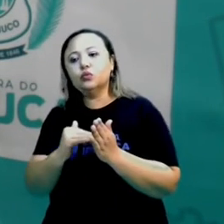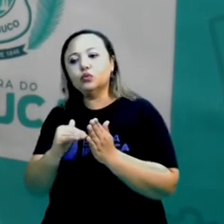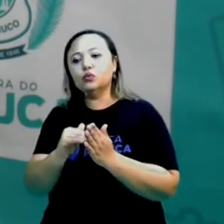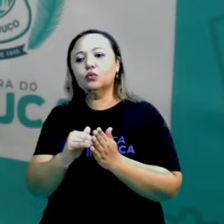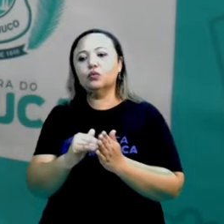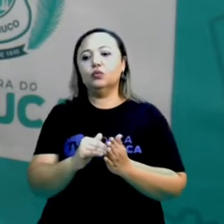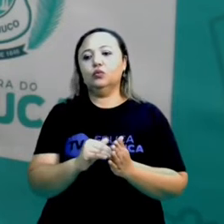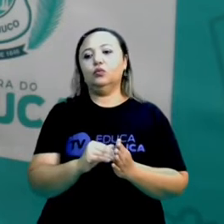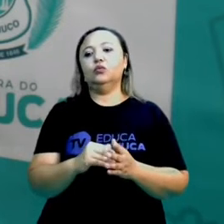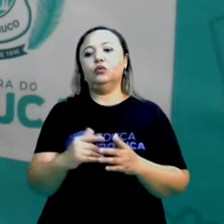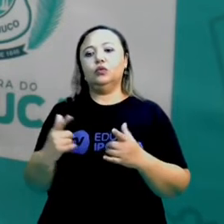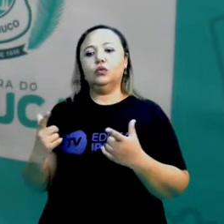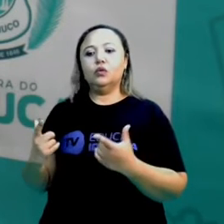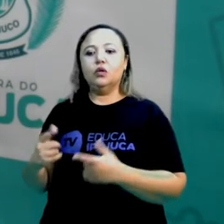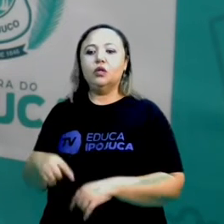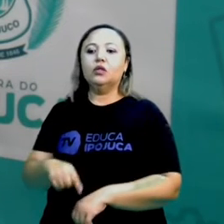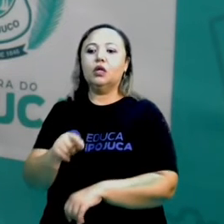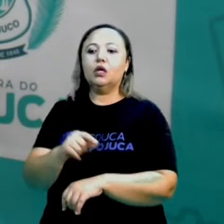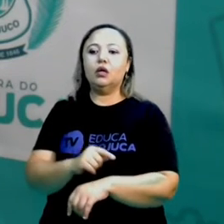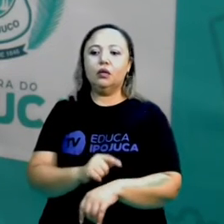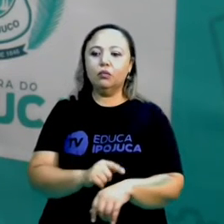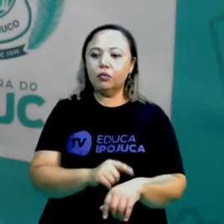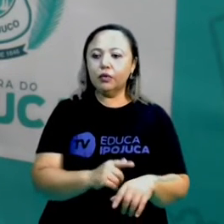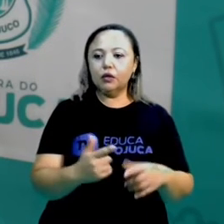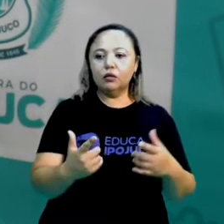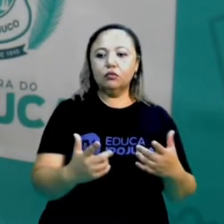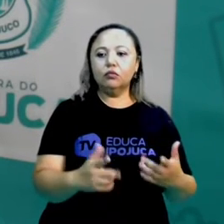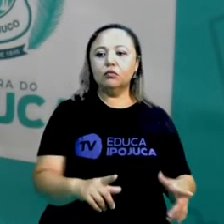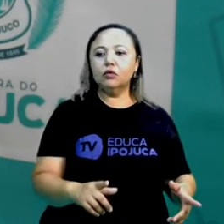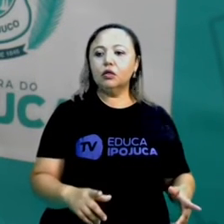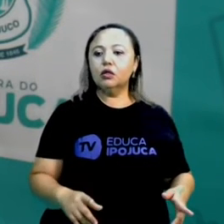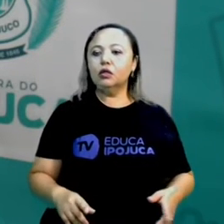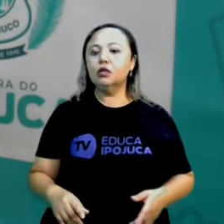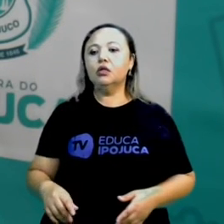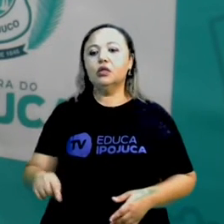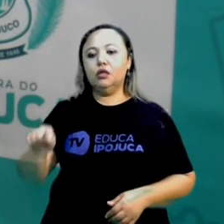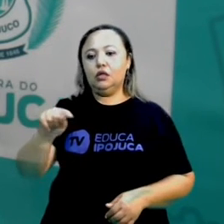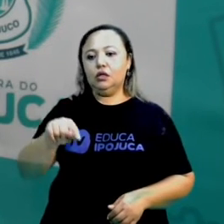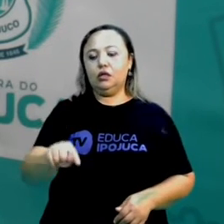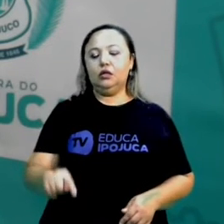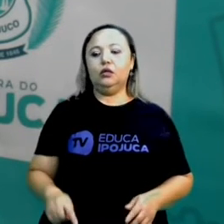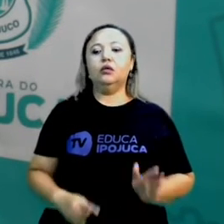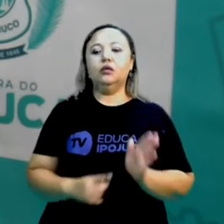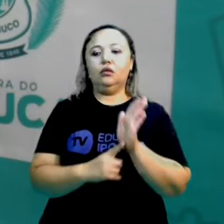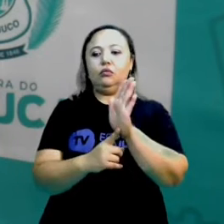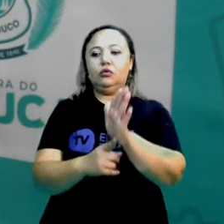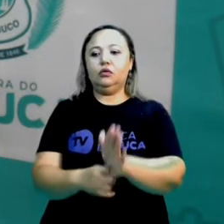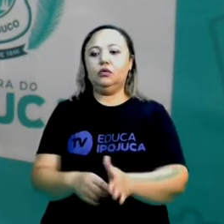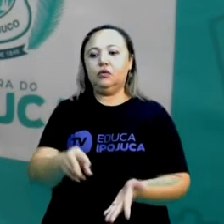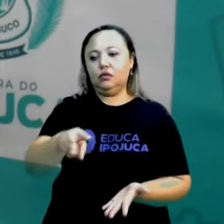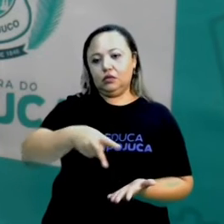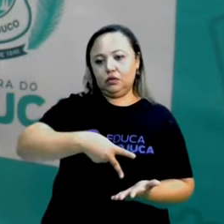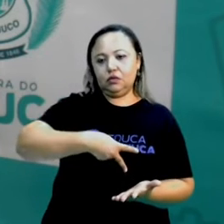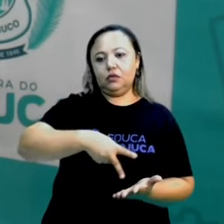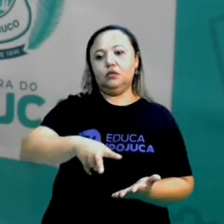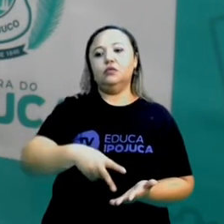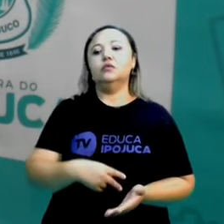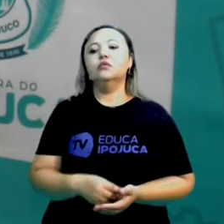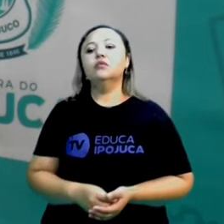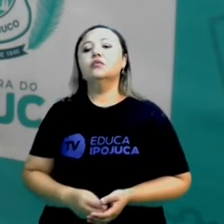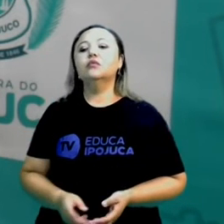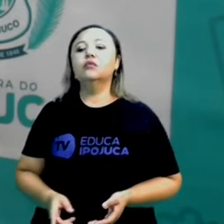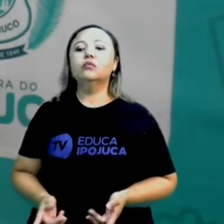momentos da sua vivência, da sua cultura, era retratado através da dança. Era